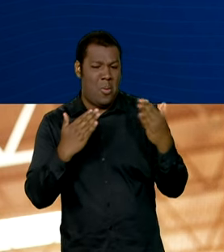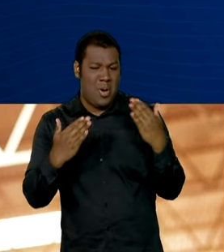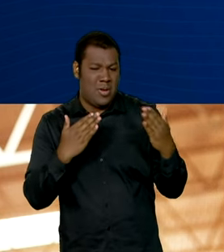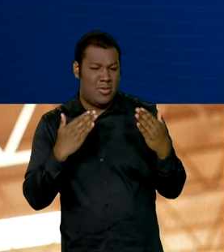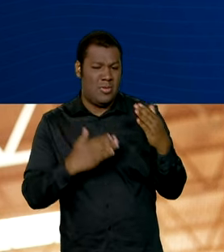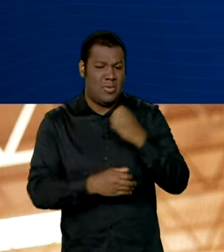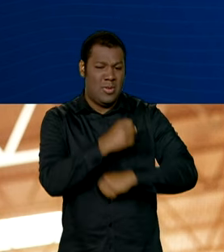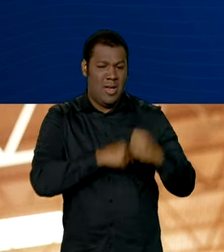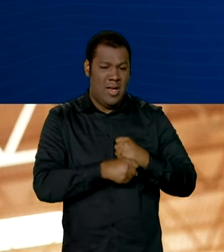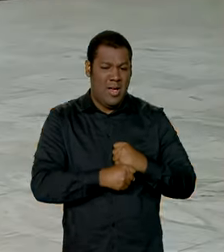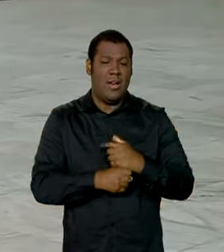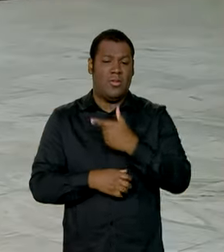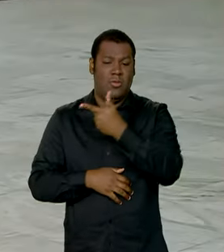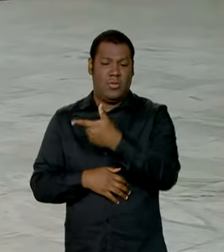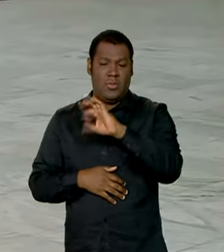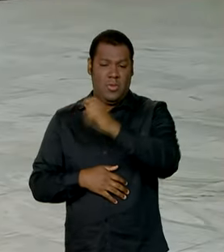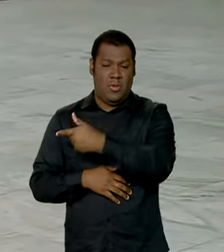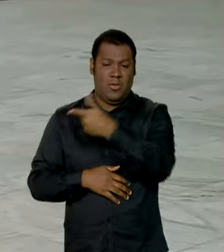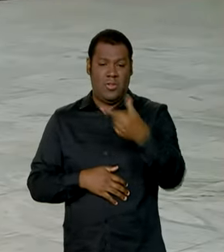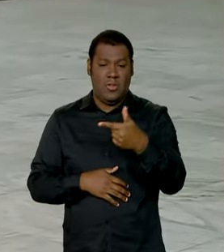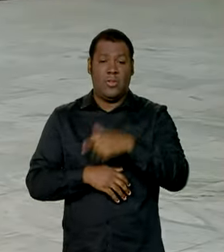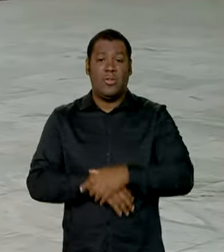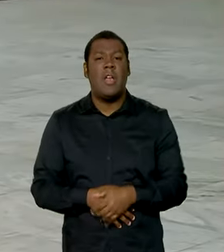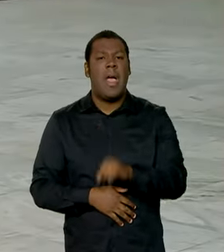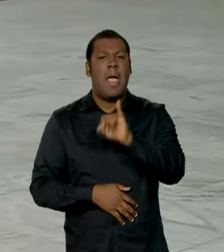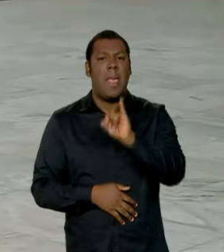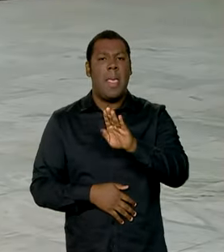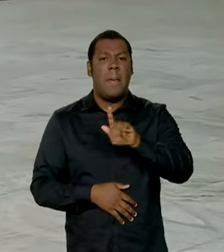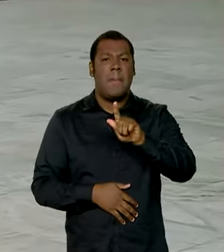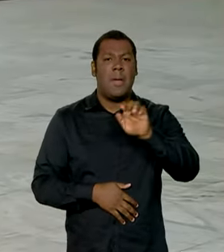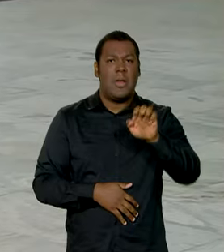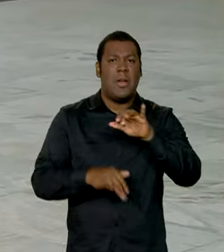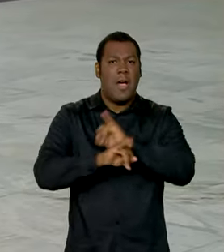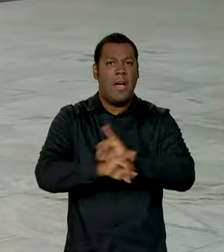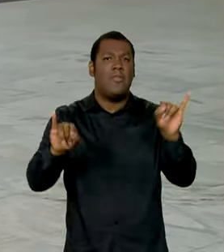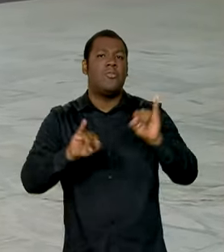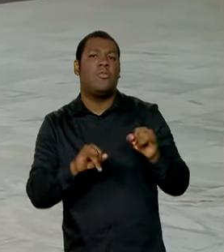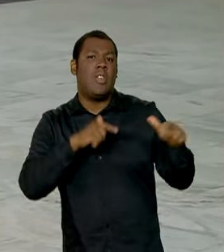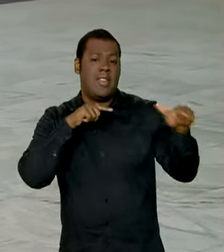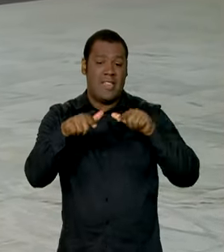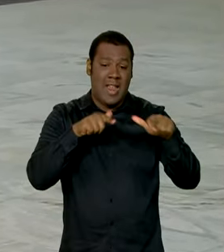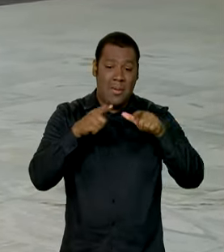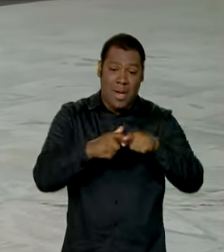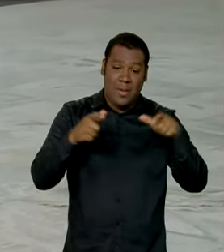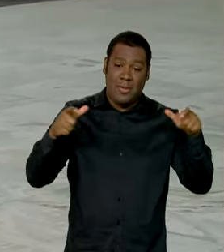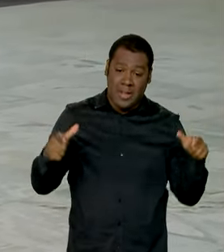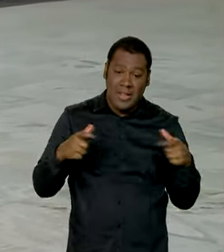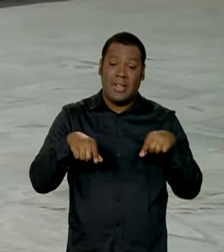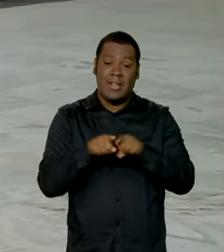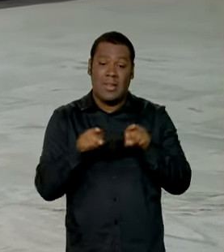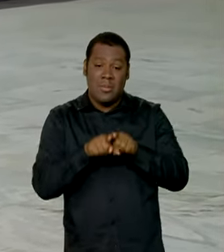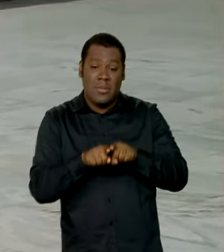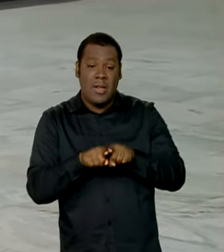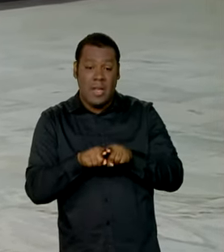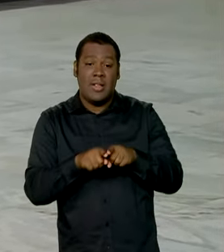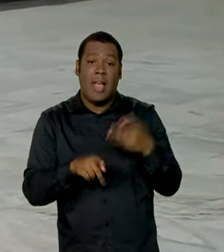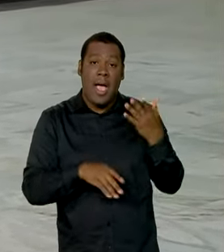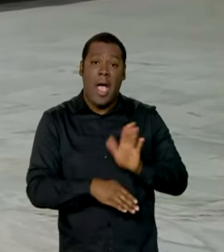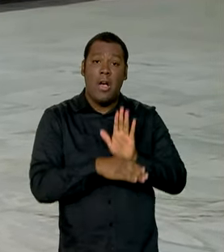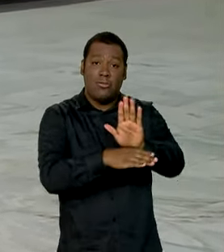com 2022. Segundo o IBGE, a melhora do mercado de trabalho e o aumento no número de